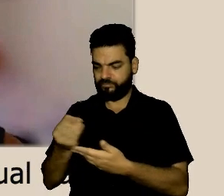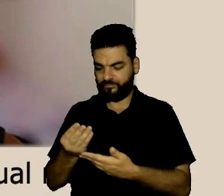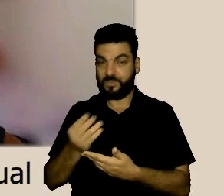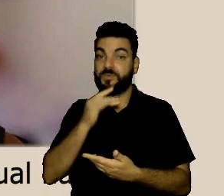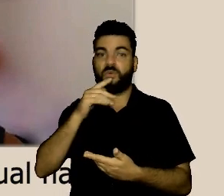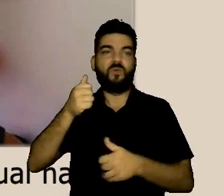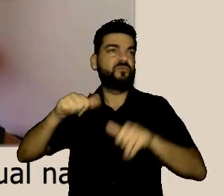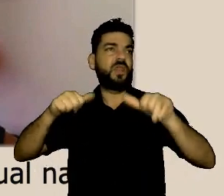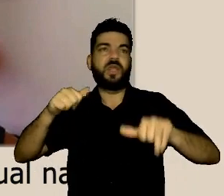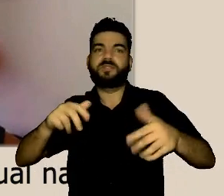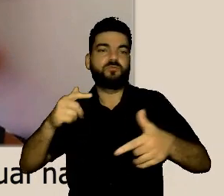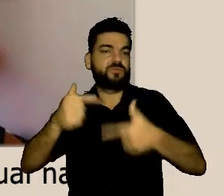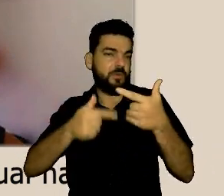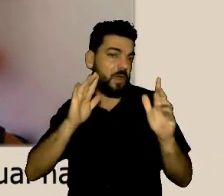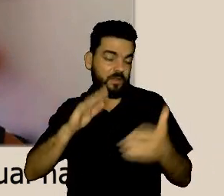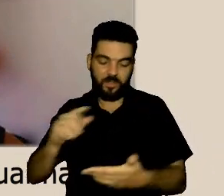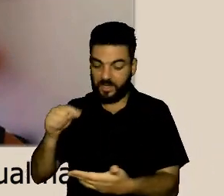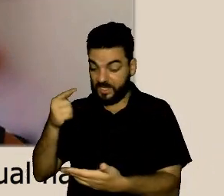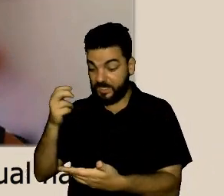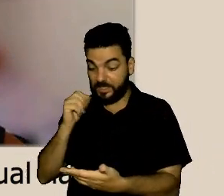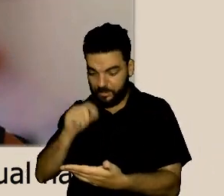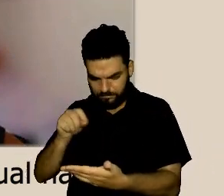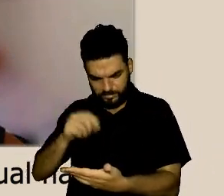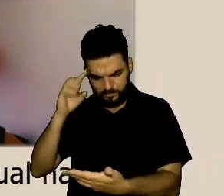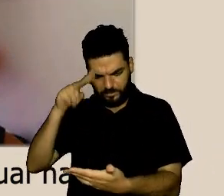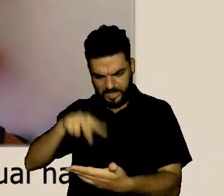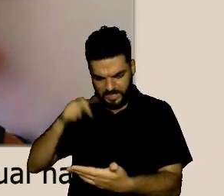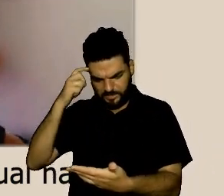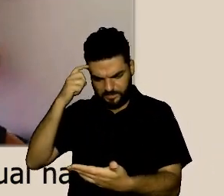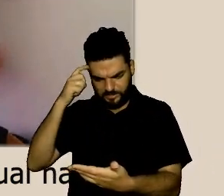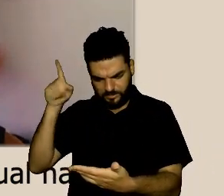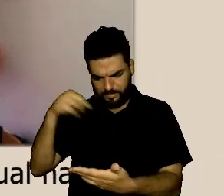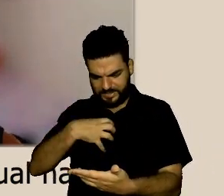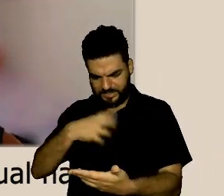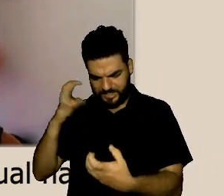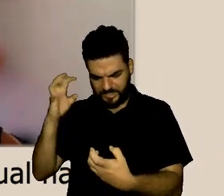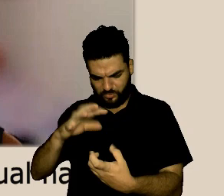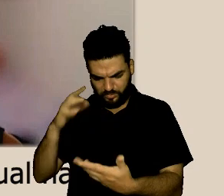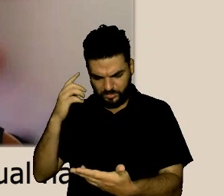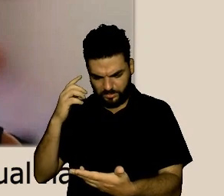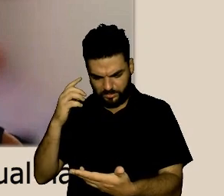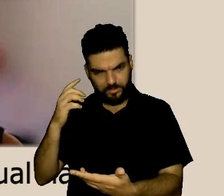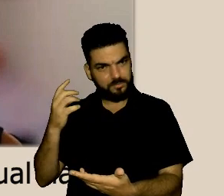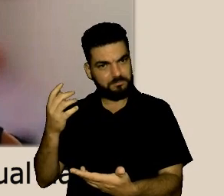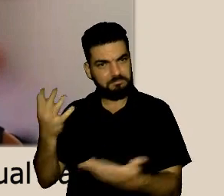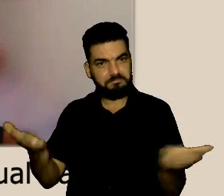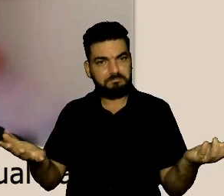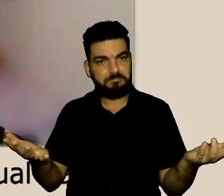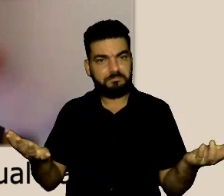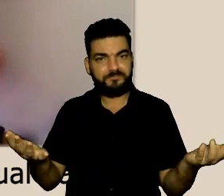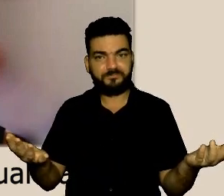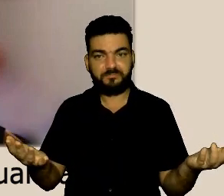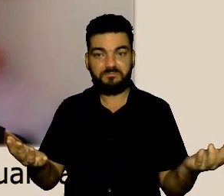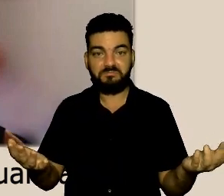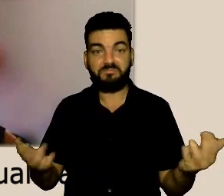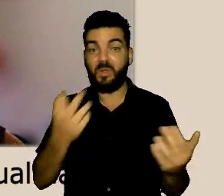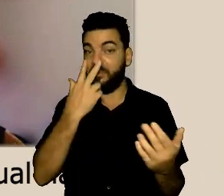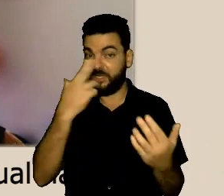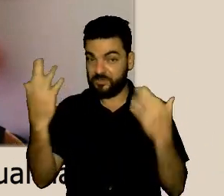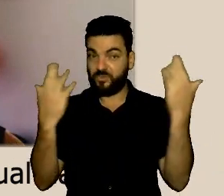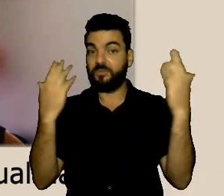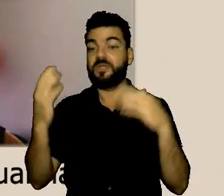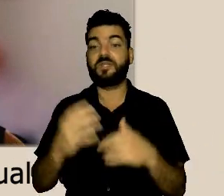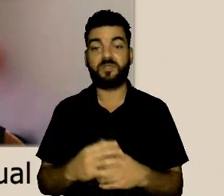documento formal que não é o canal próprio é uma avaliação vamos colocar como se fosse uma avaliação de desempenho ele tem obrigação